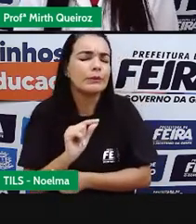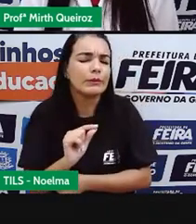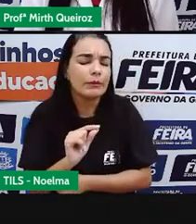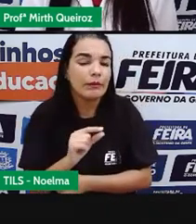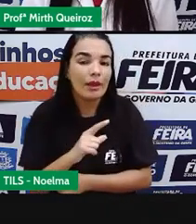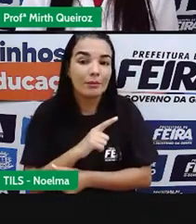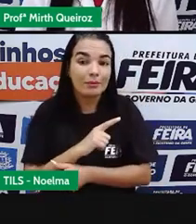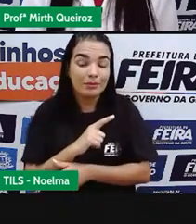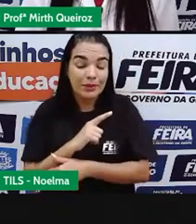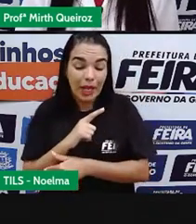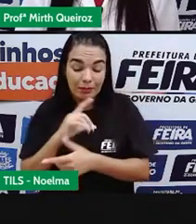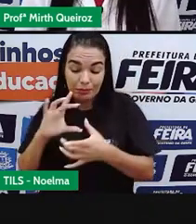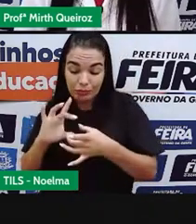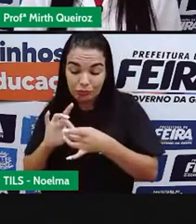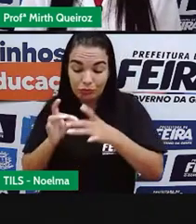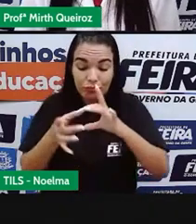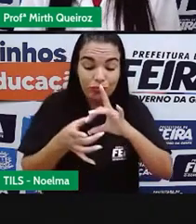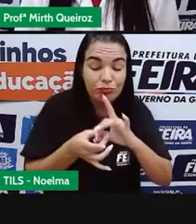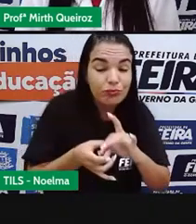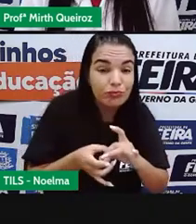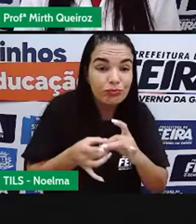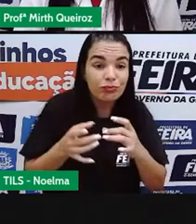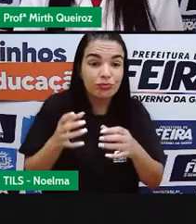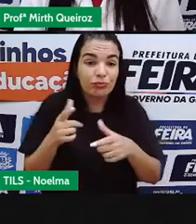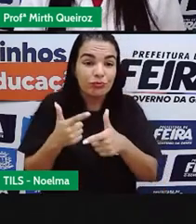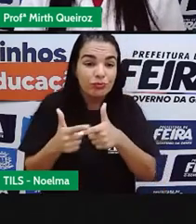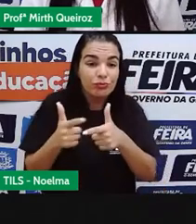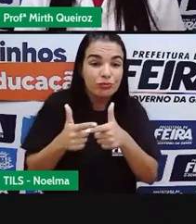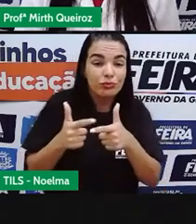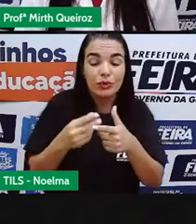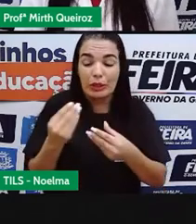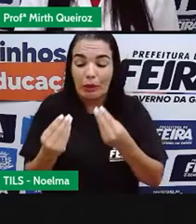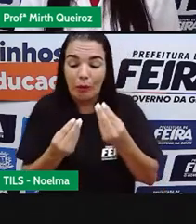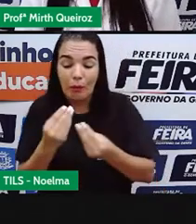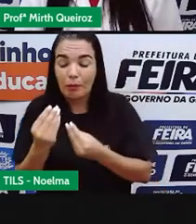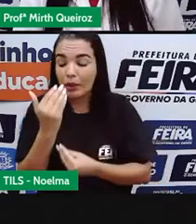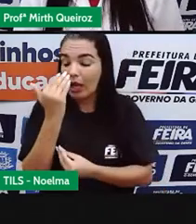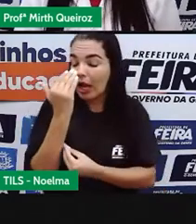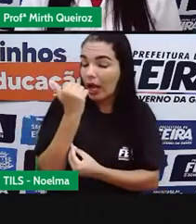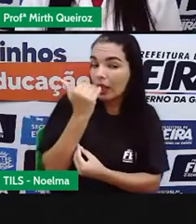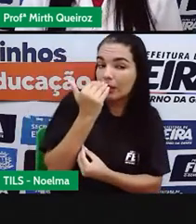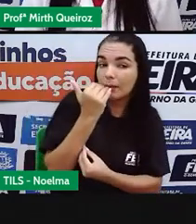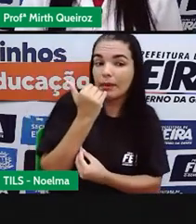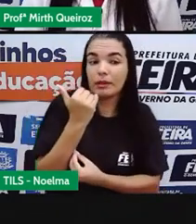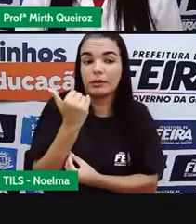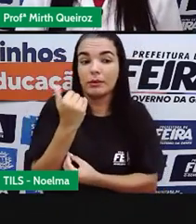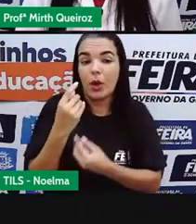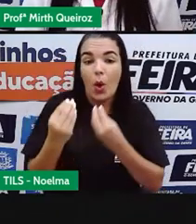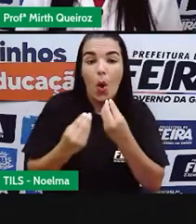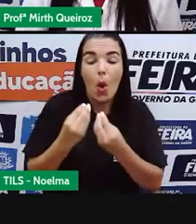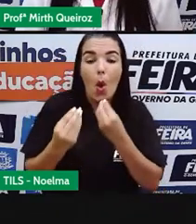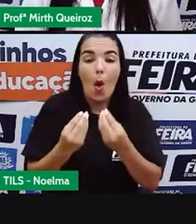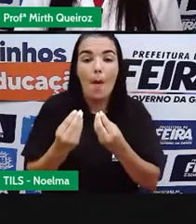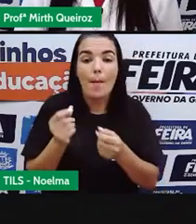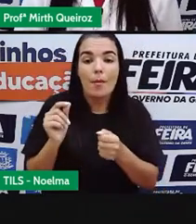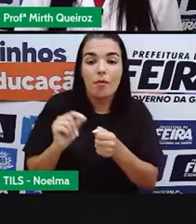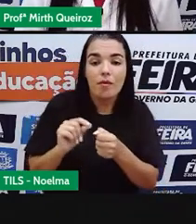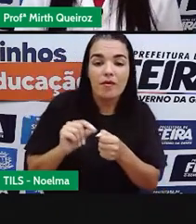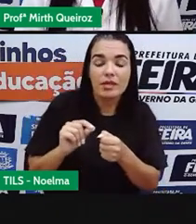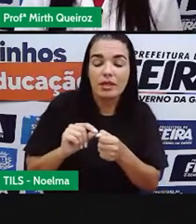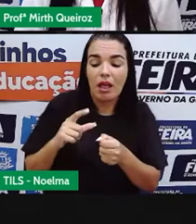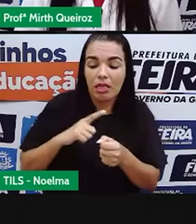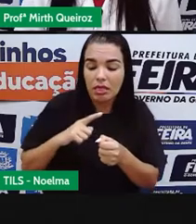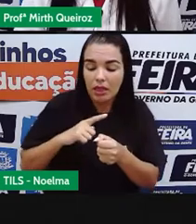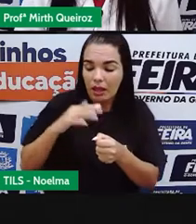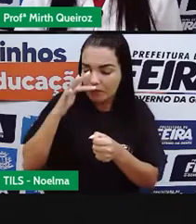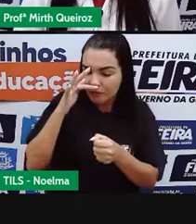relacionados aos alimentos, a forma como a gente lida com os alimentos, que podem trazer aí problemas